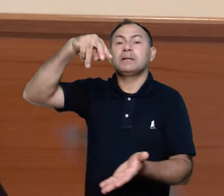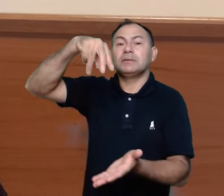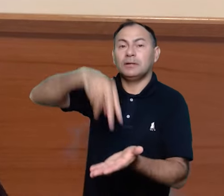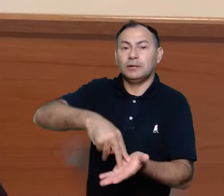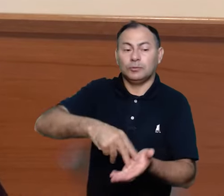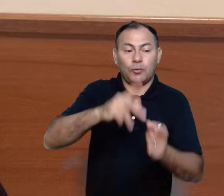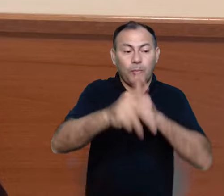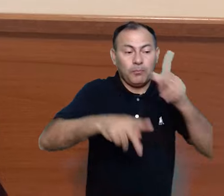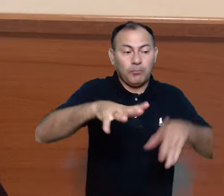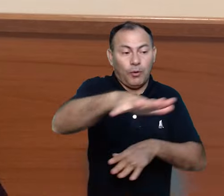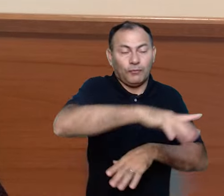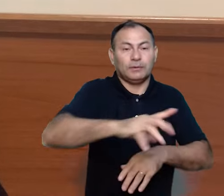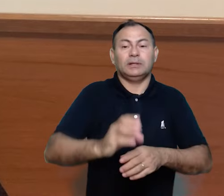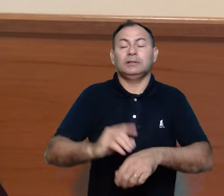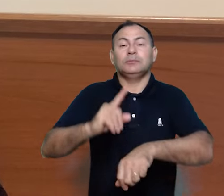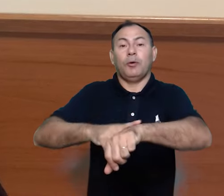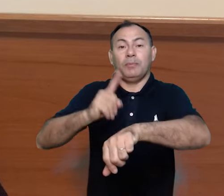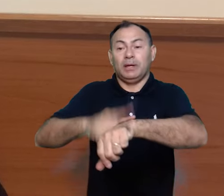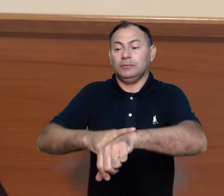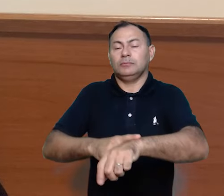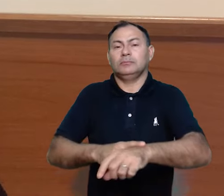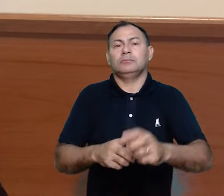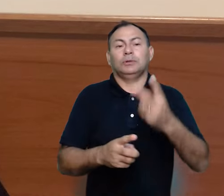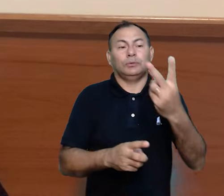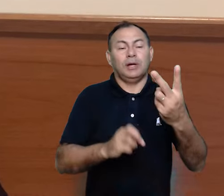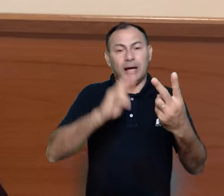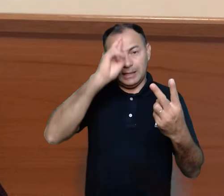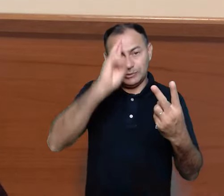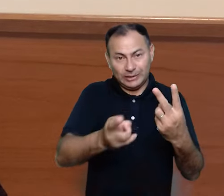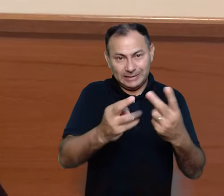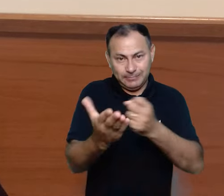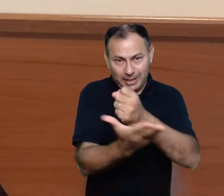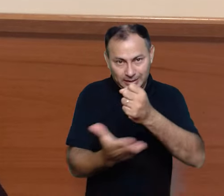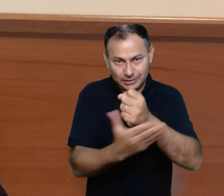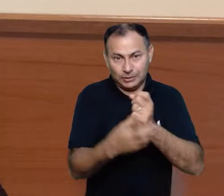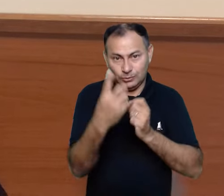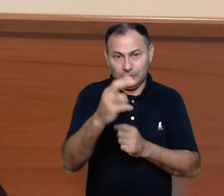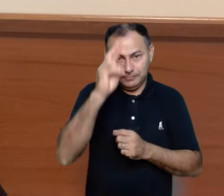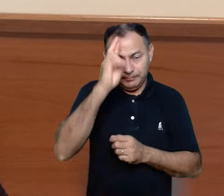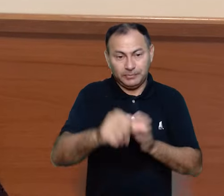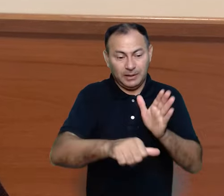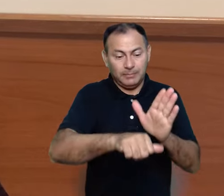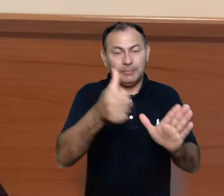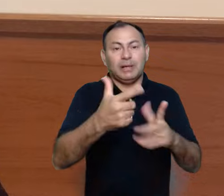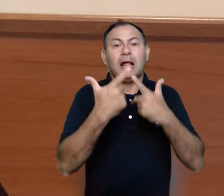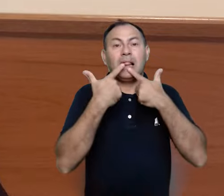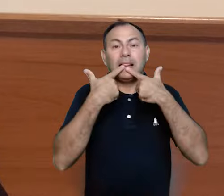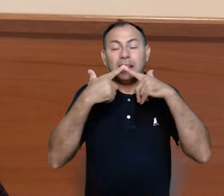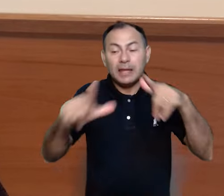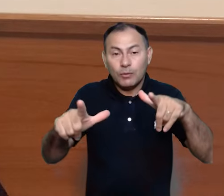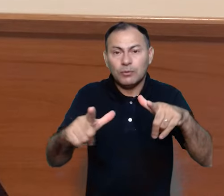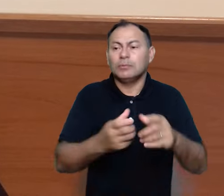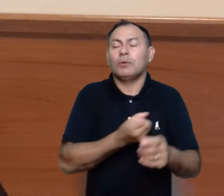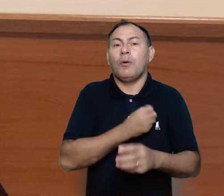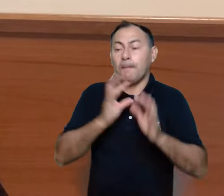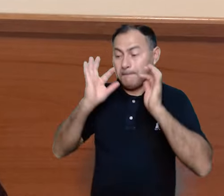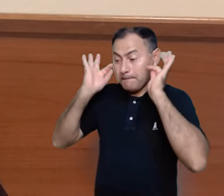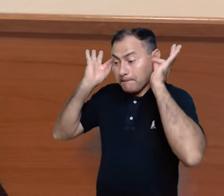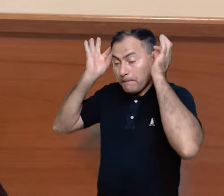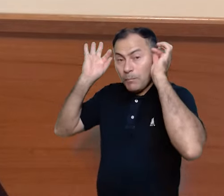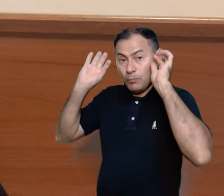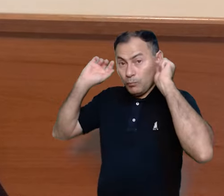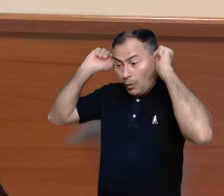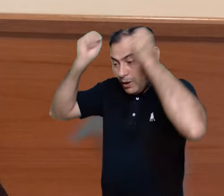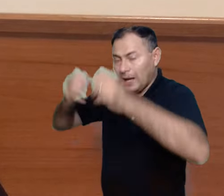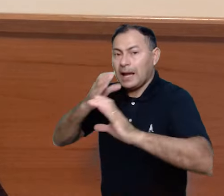participação do povo a esses ofícios. Por duas razões básicas. Primeira língua, enquanto os monges